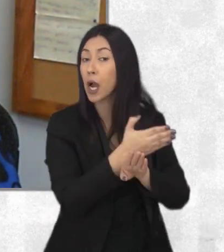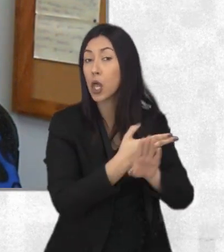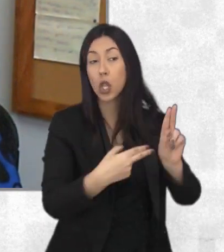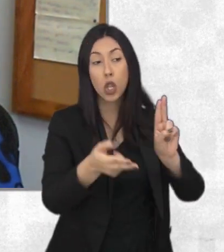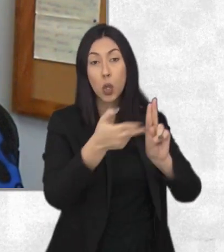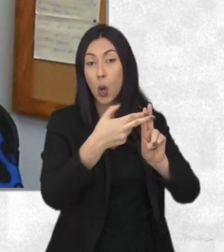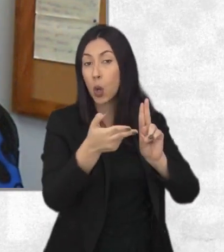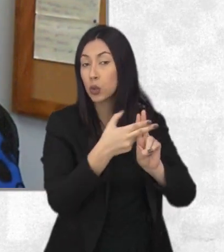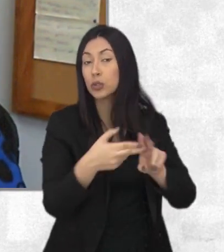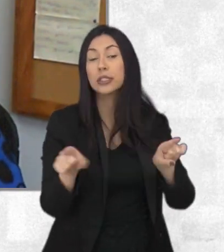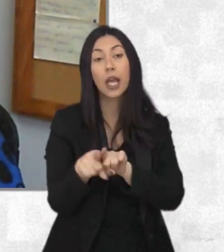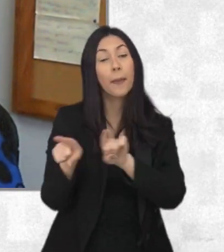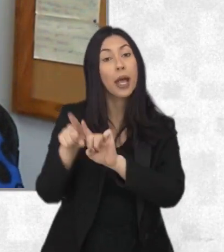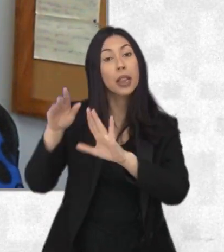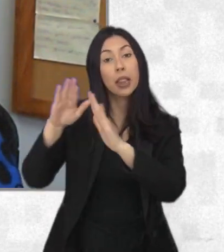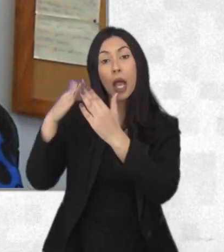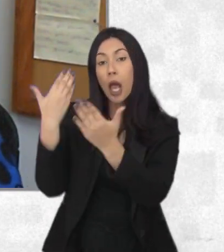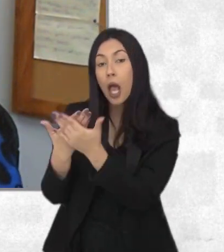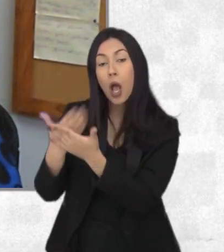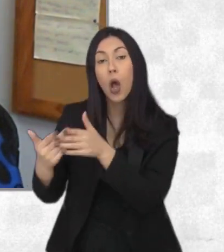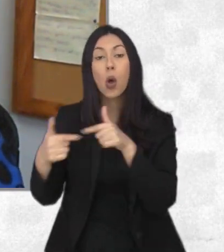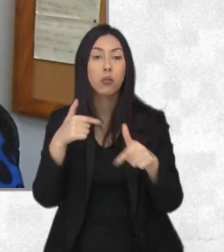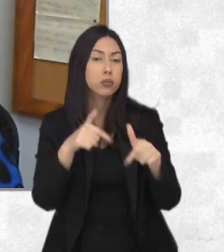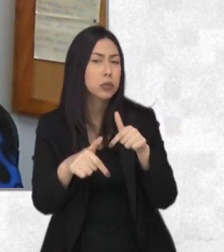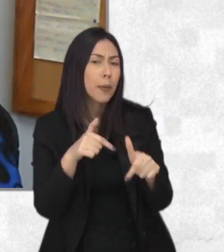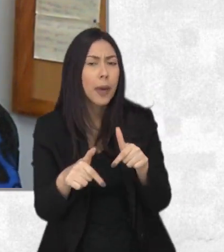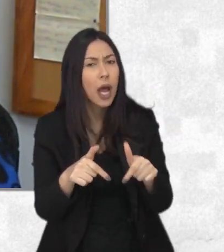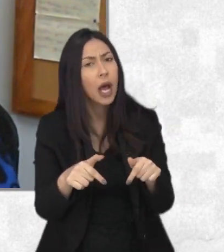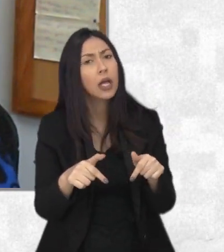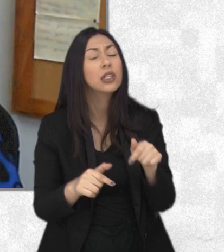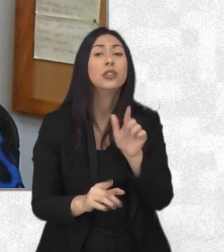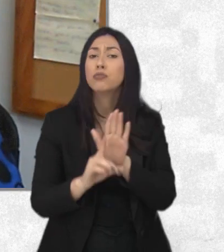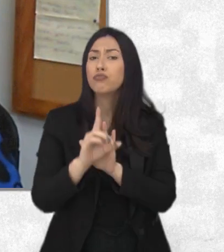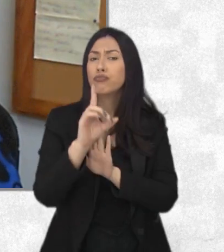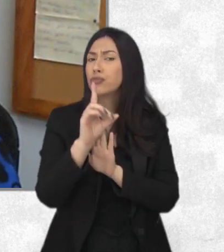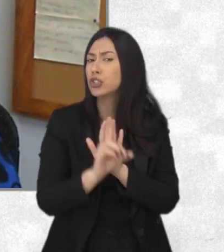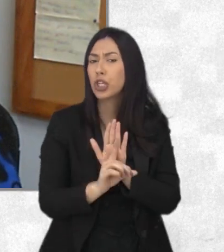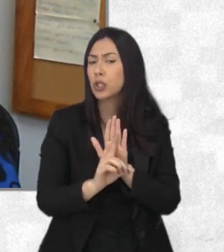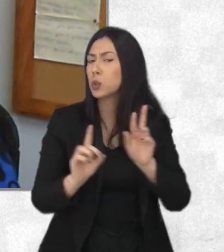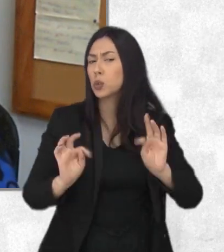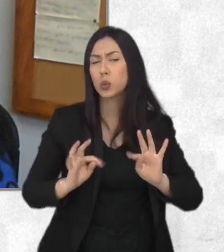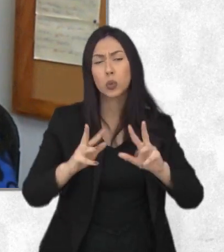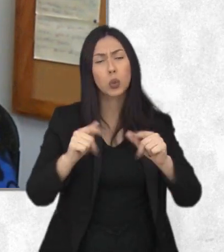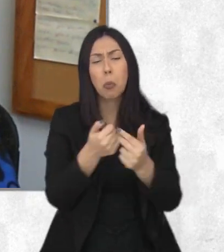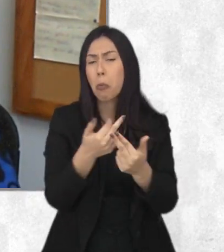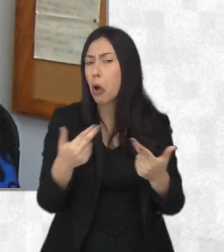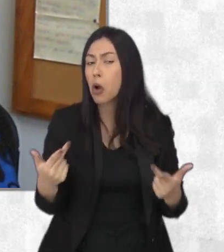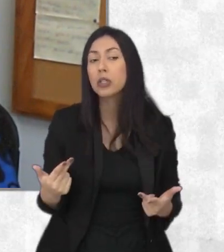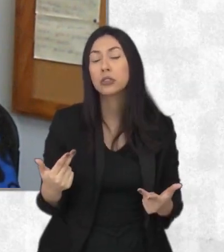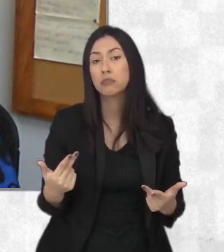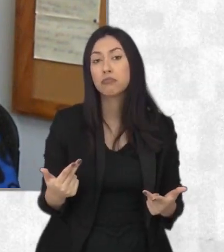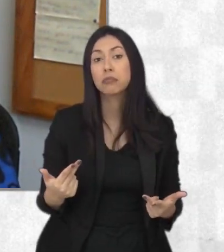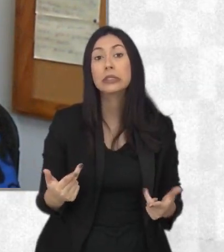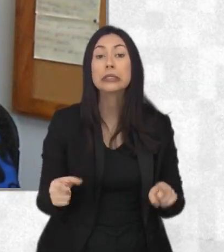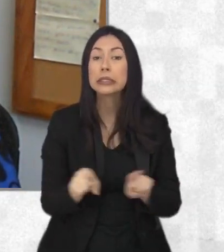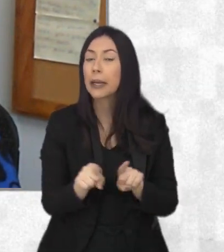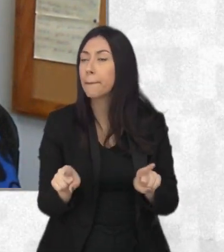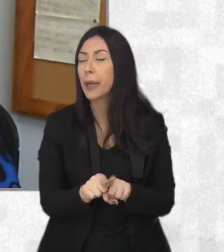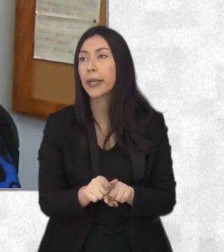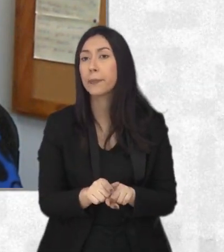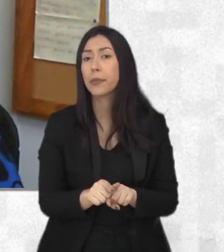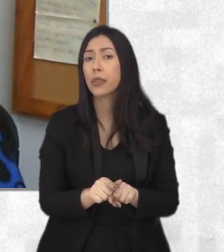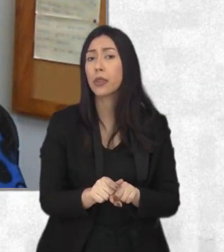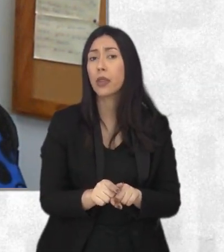ao sistema único de saúde a frequentar escolas trabalhar eles têm direito a livre circulação dentro do território nacional